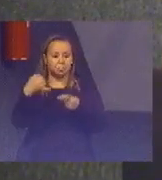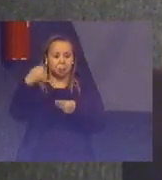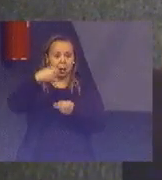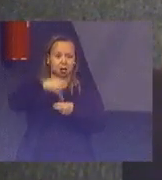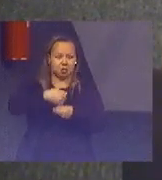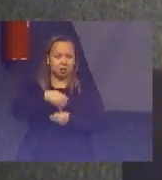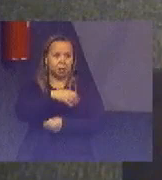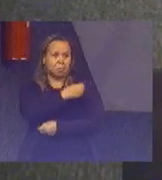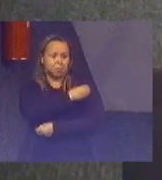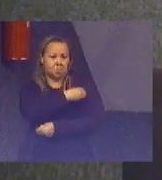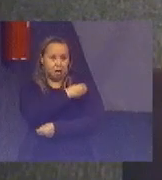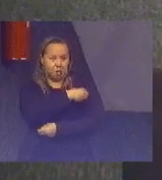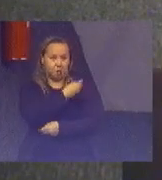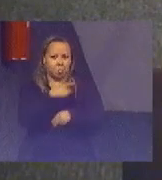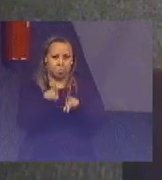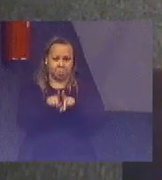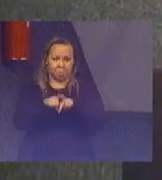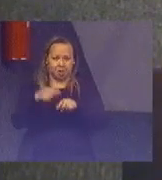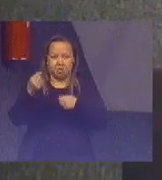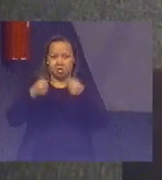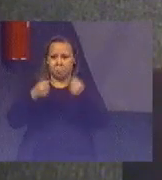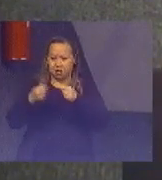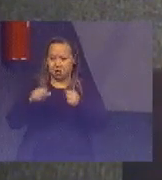veículo para carga, etc.